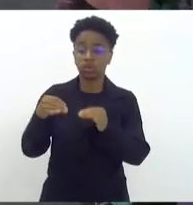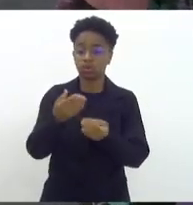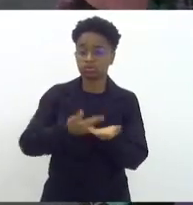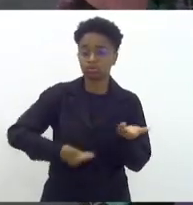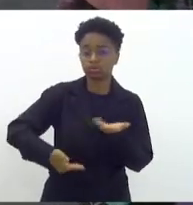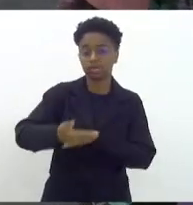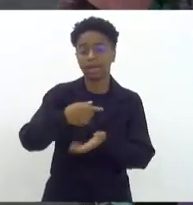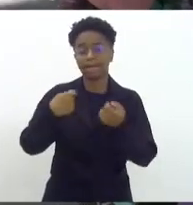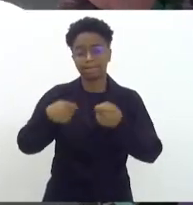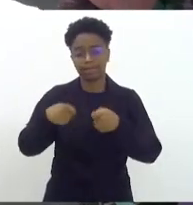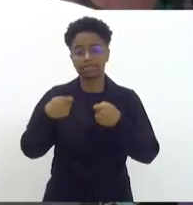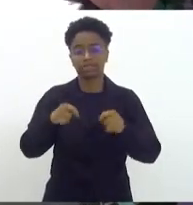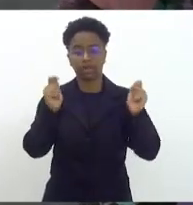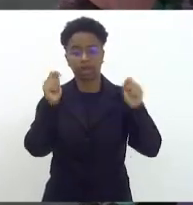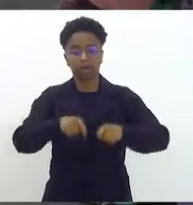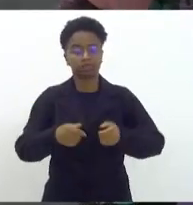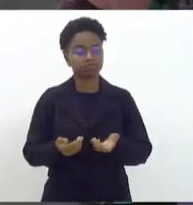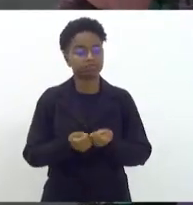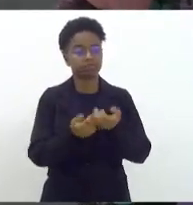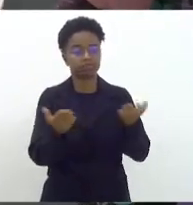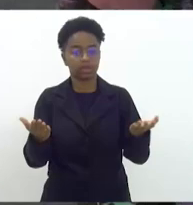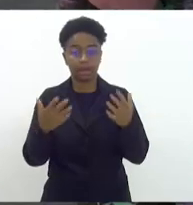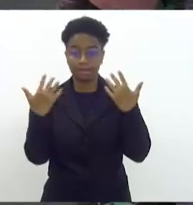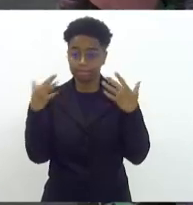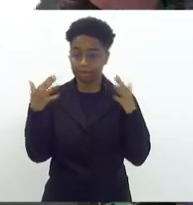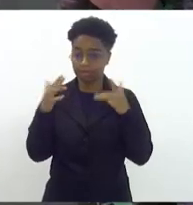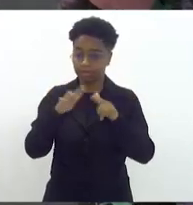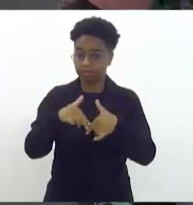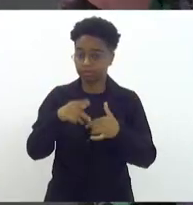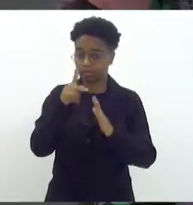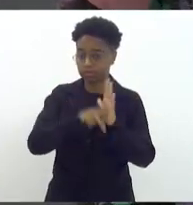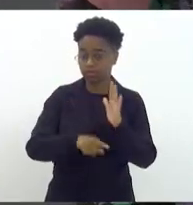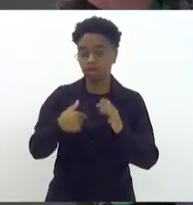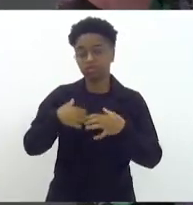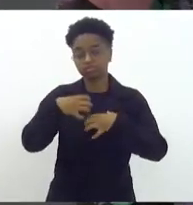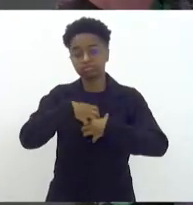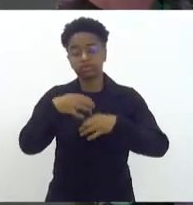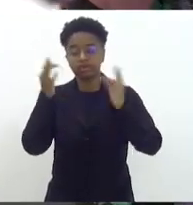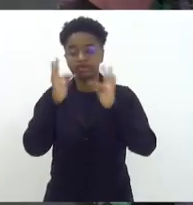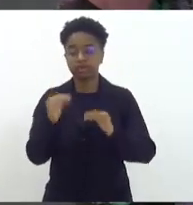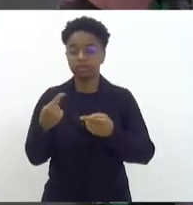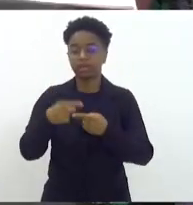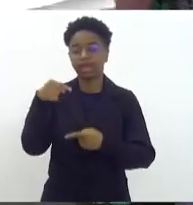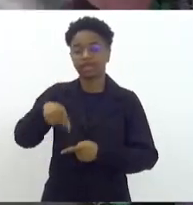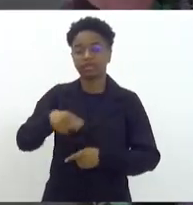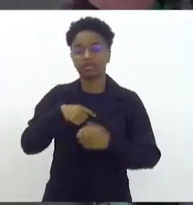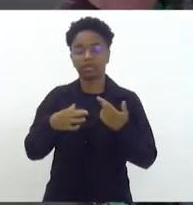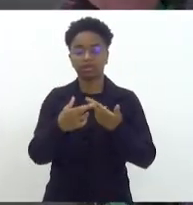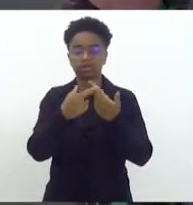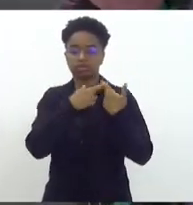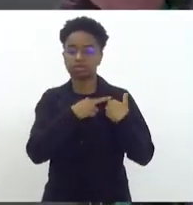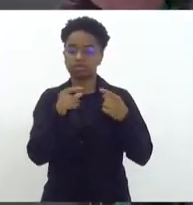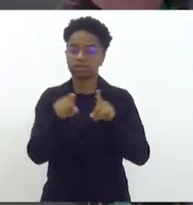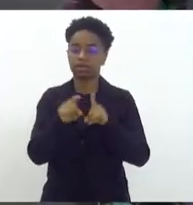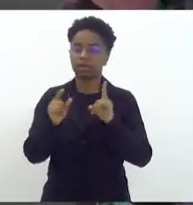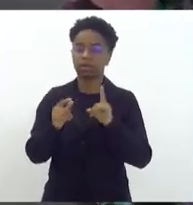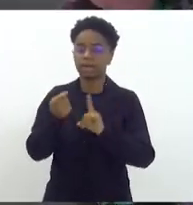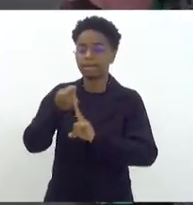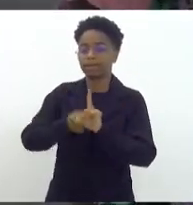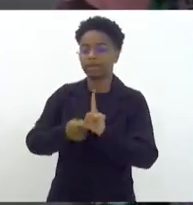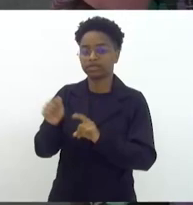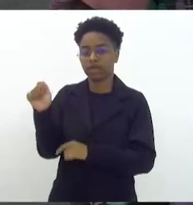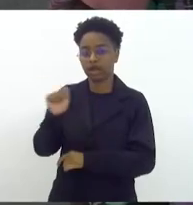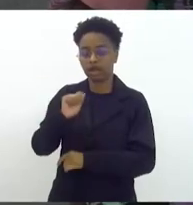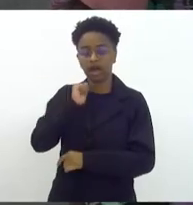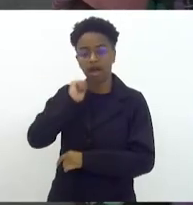capacitação. Parabéns pelo projeto, fico feliz que essa casa está tendo a responsabilidade, como teve durante todo o mês de abril,